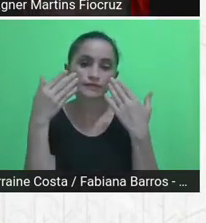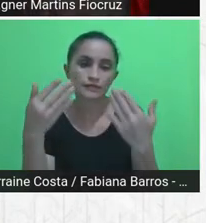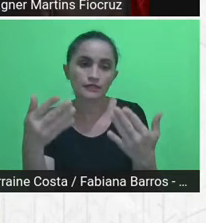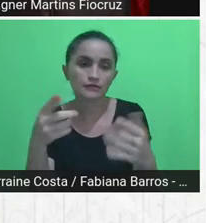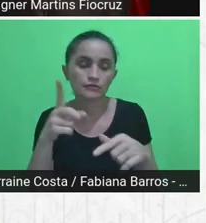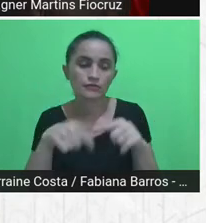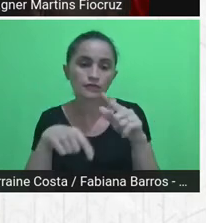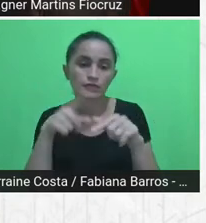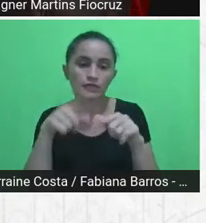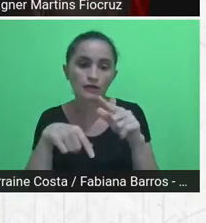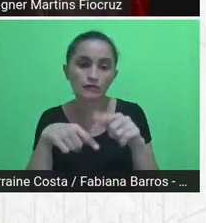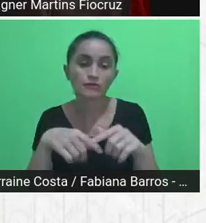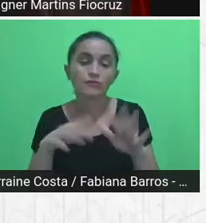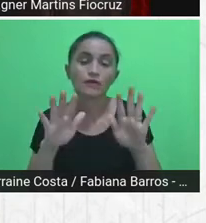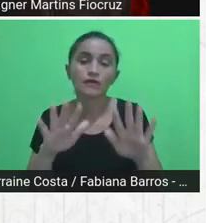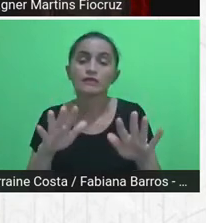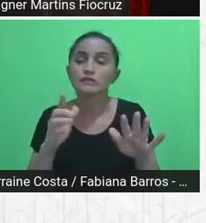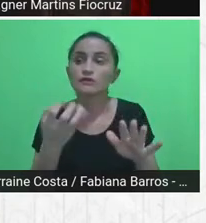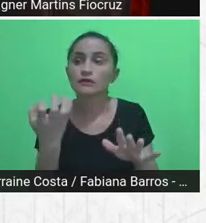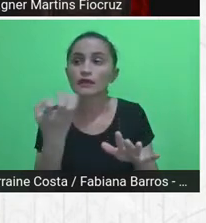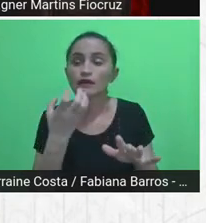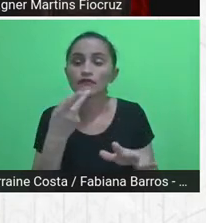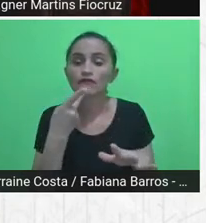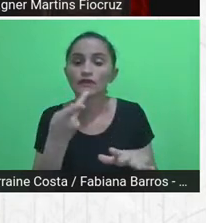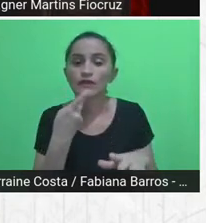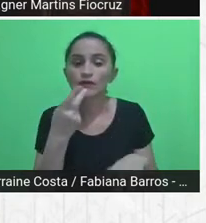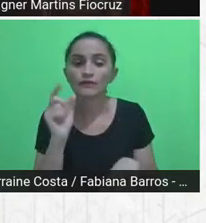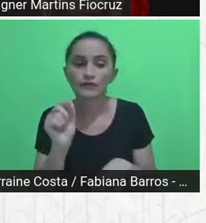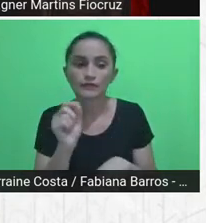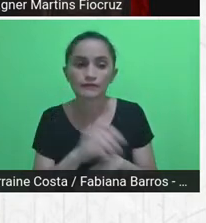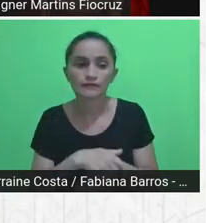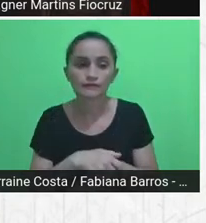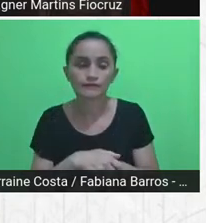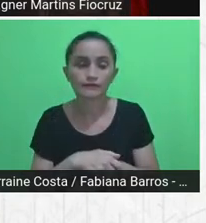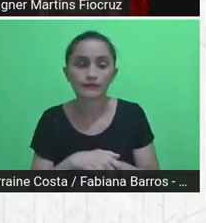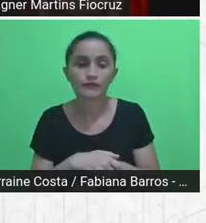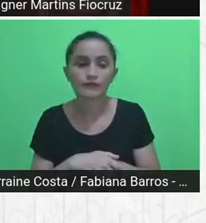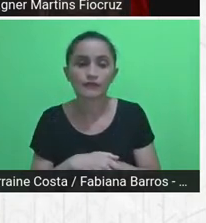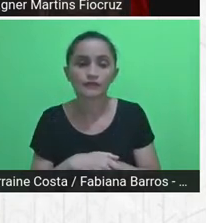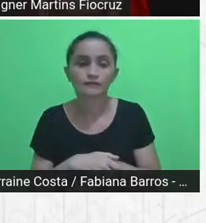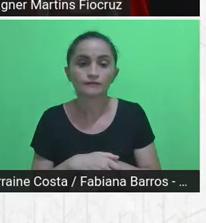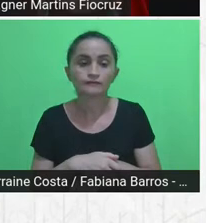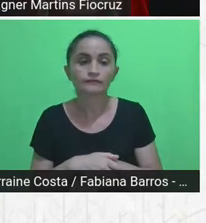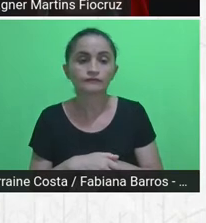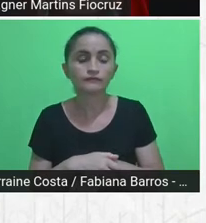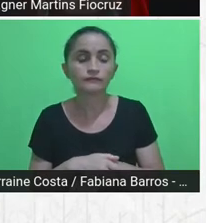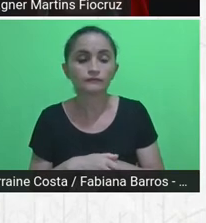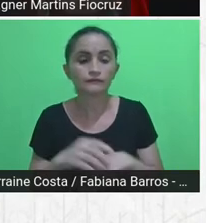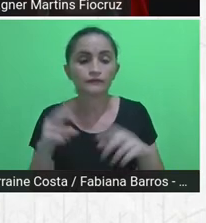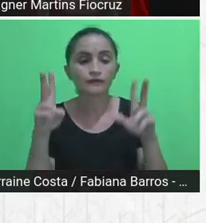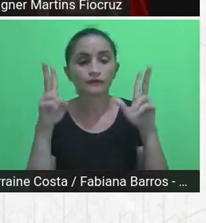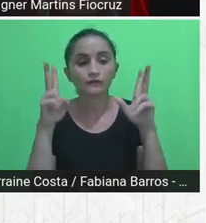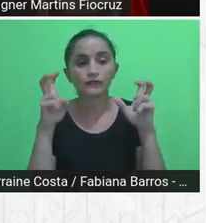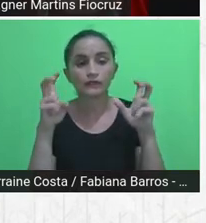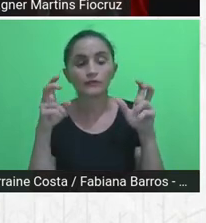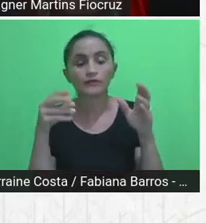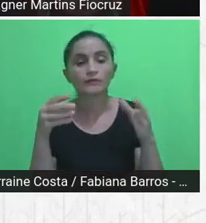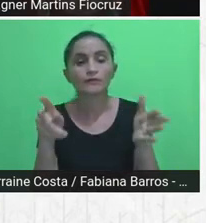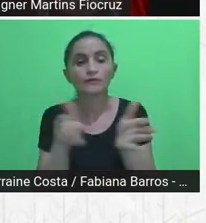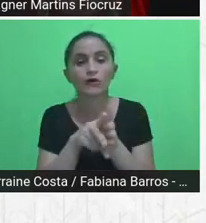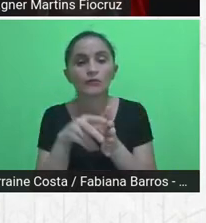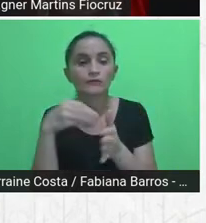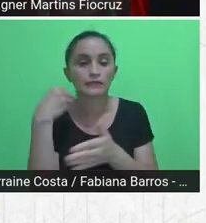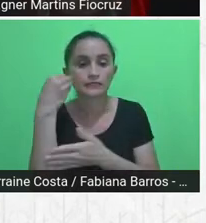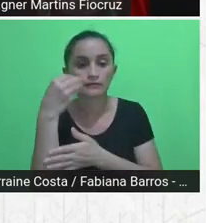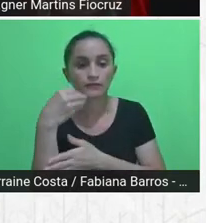dizer, então, nesse minuto que eu tenho aqui para falar com vocês, é sobre essa experiência que vocês vão